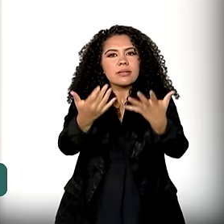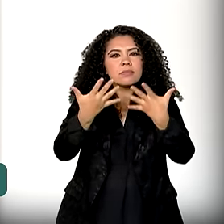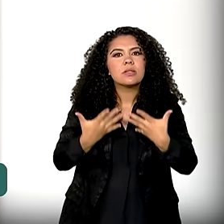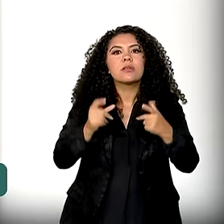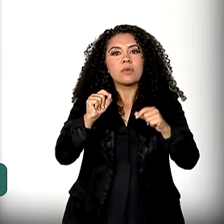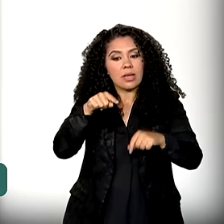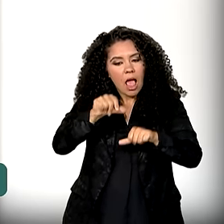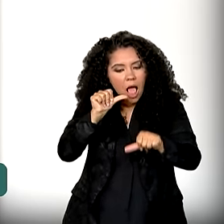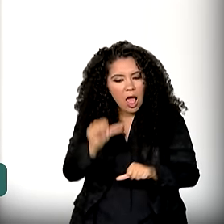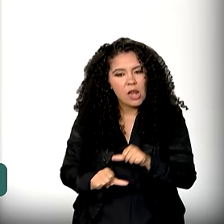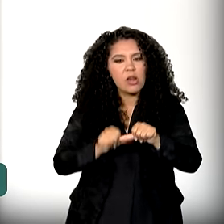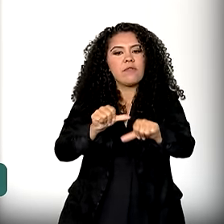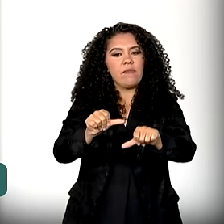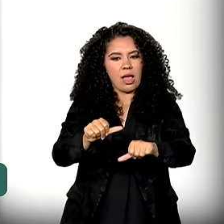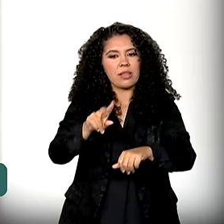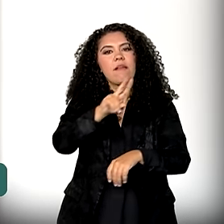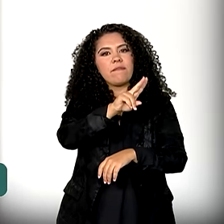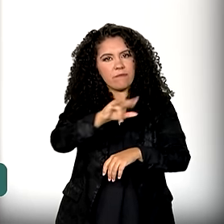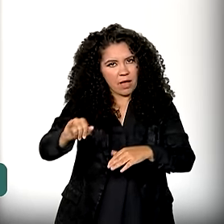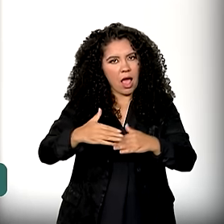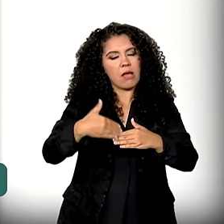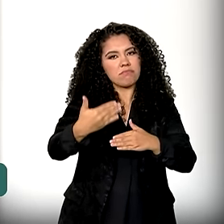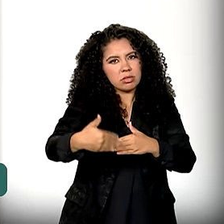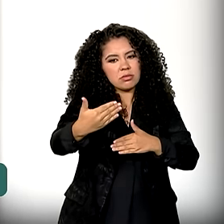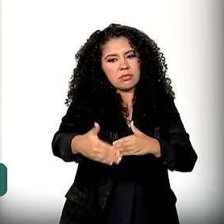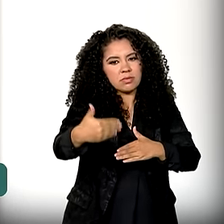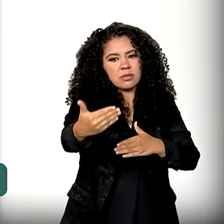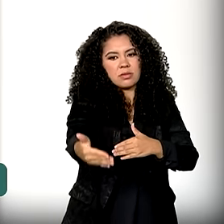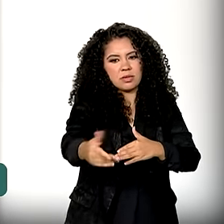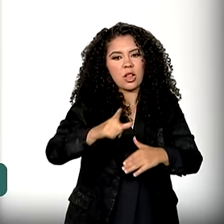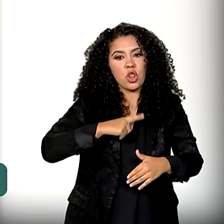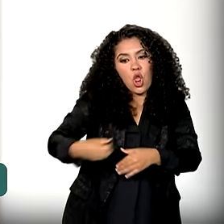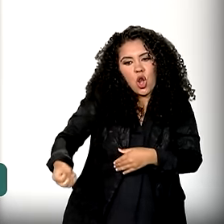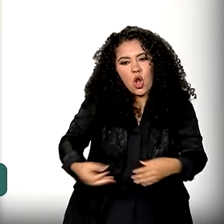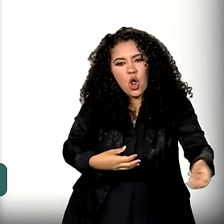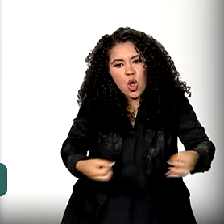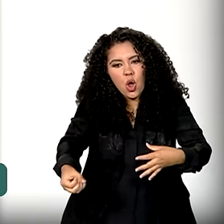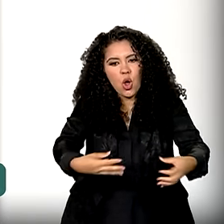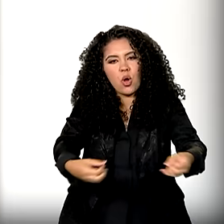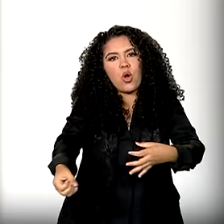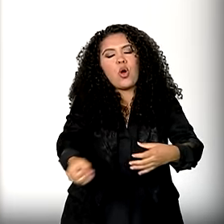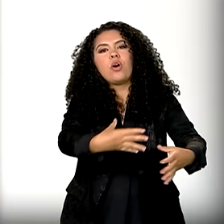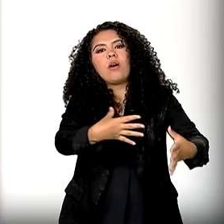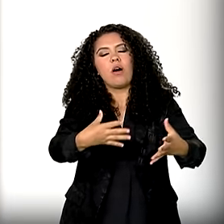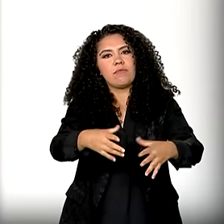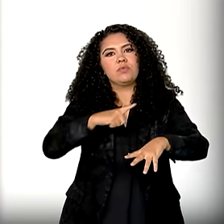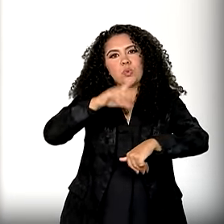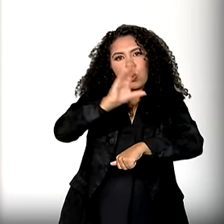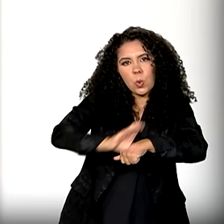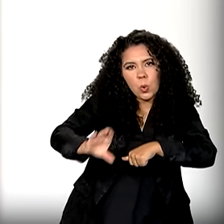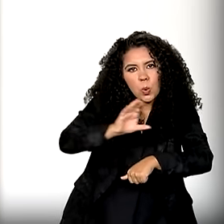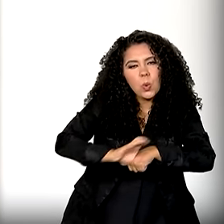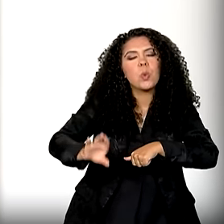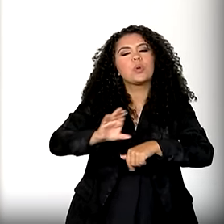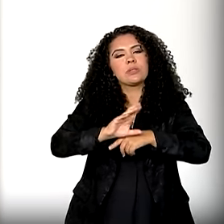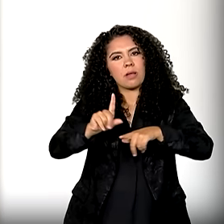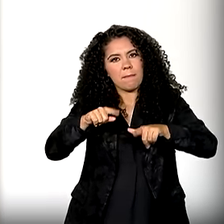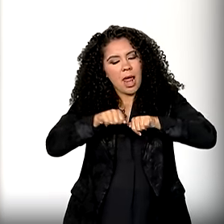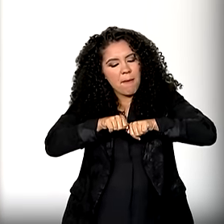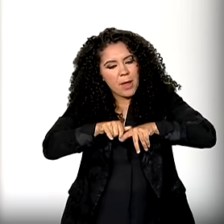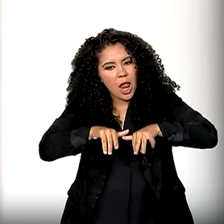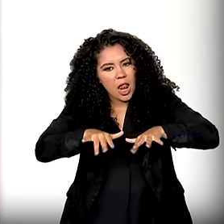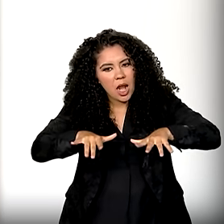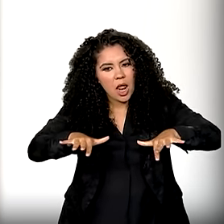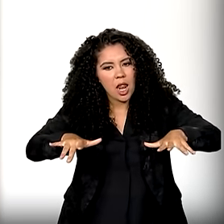seja renovada. E ela vai ser renovada logo. Nós vamos estar novamente com novos treinamentos para se expandir cada